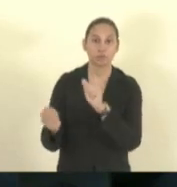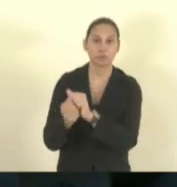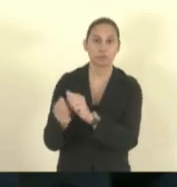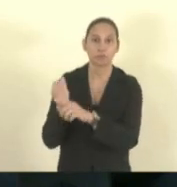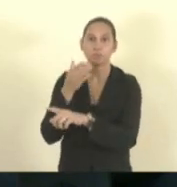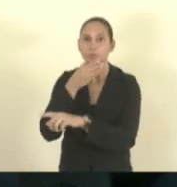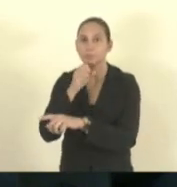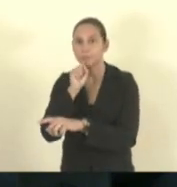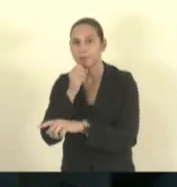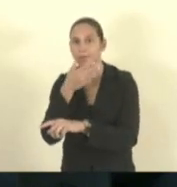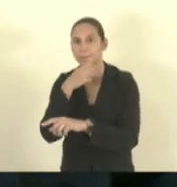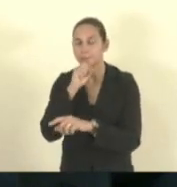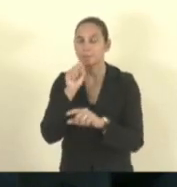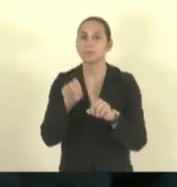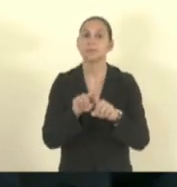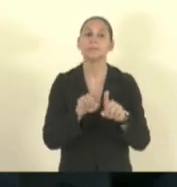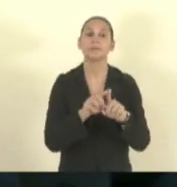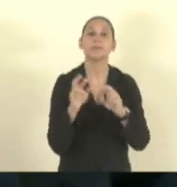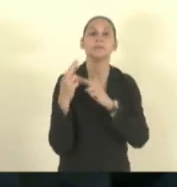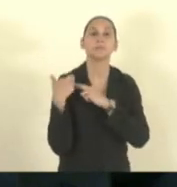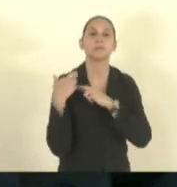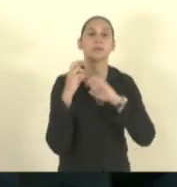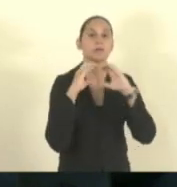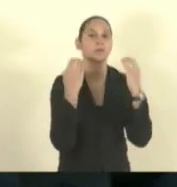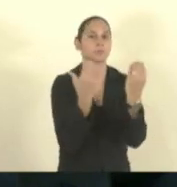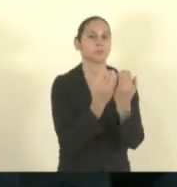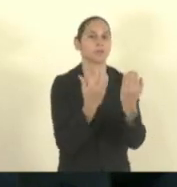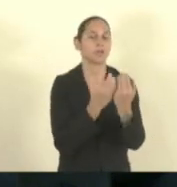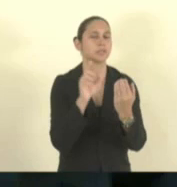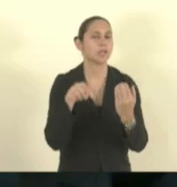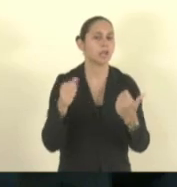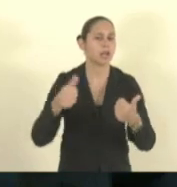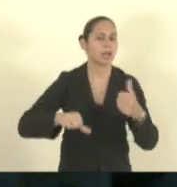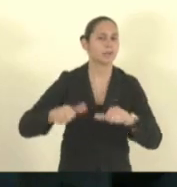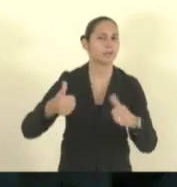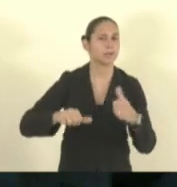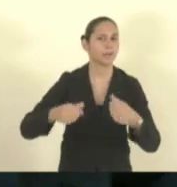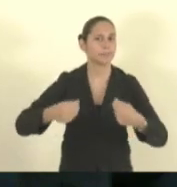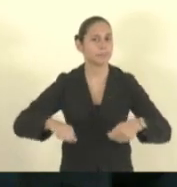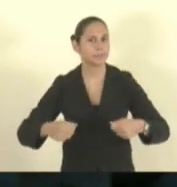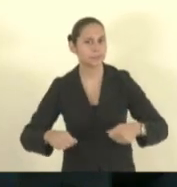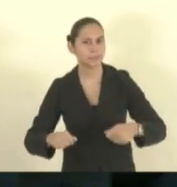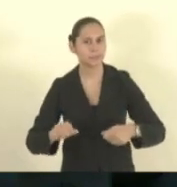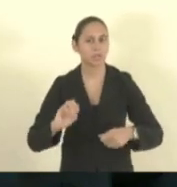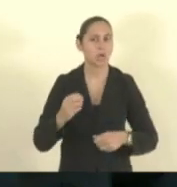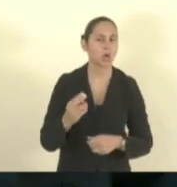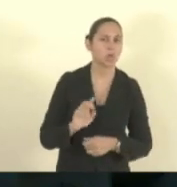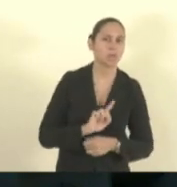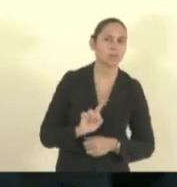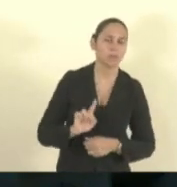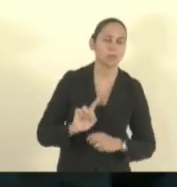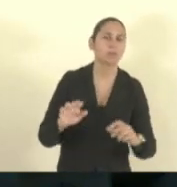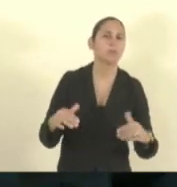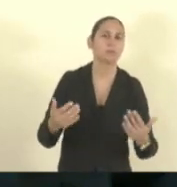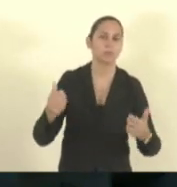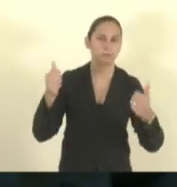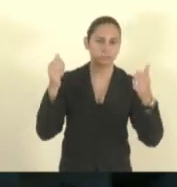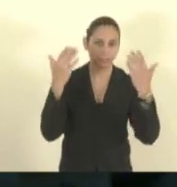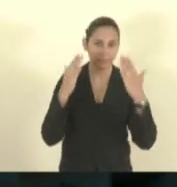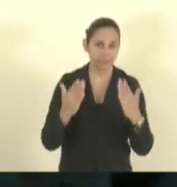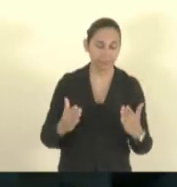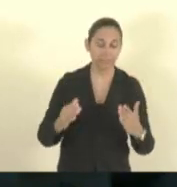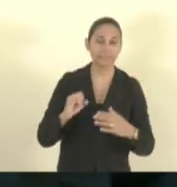representantes da comunidade local para que sejam avaliadas as circunstâncias e as necessidades de acordo com os índices de